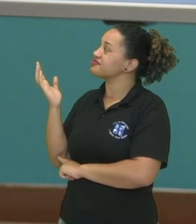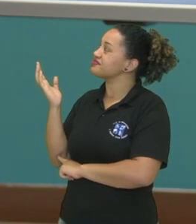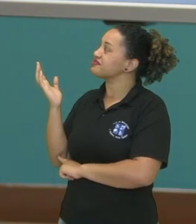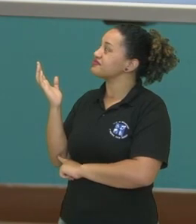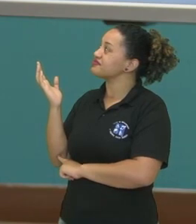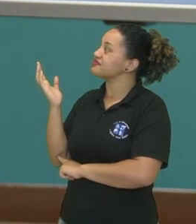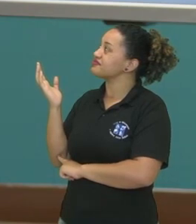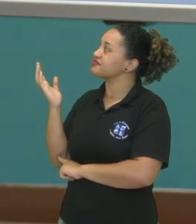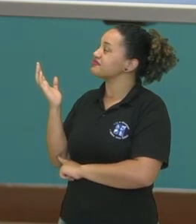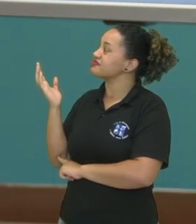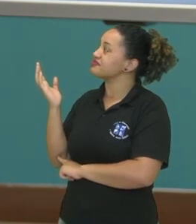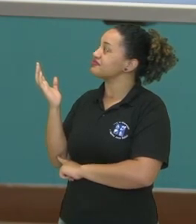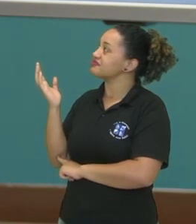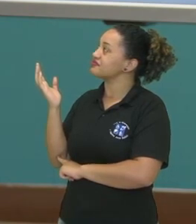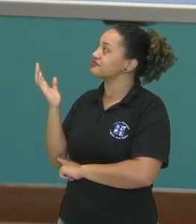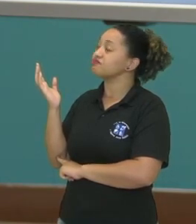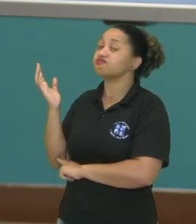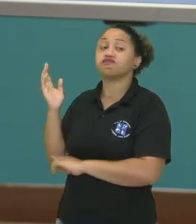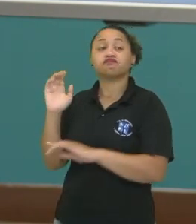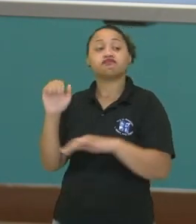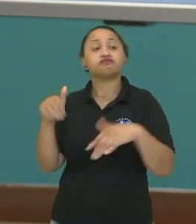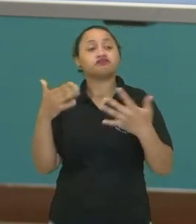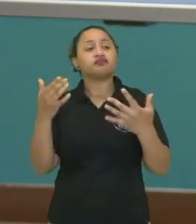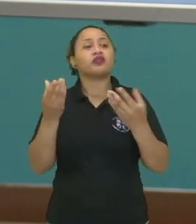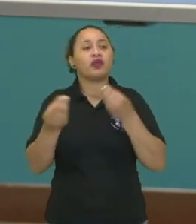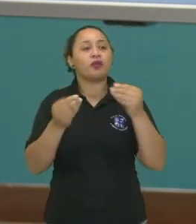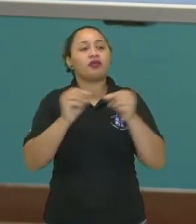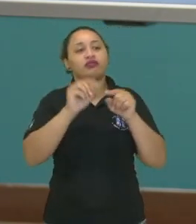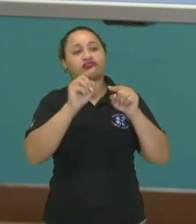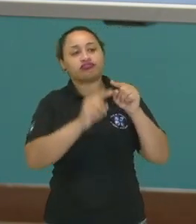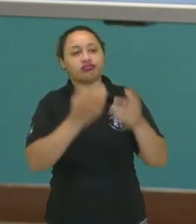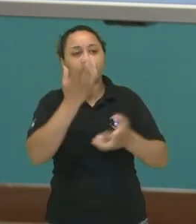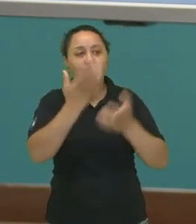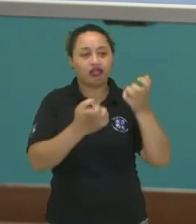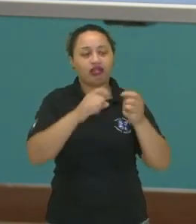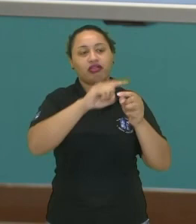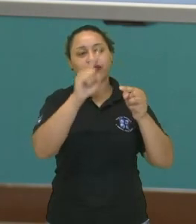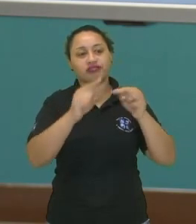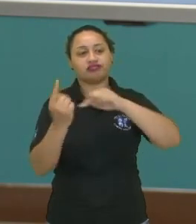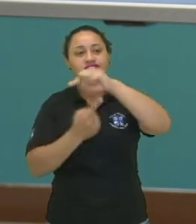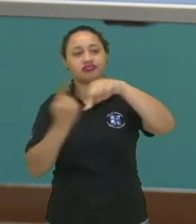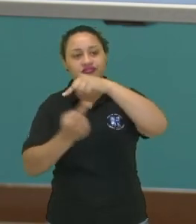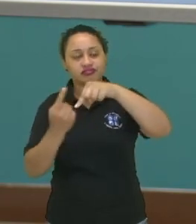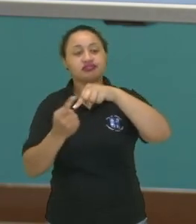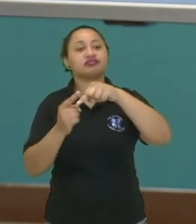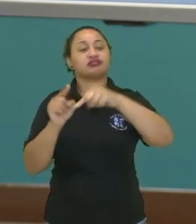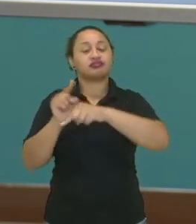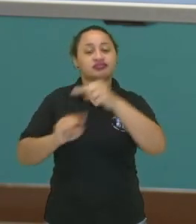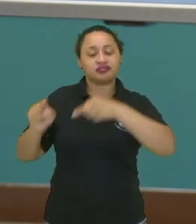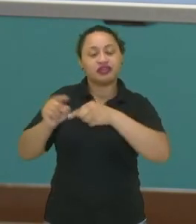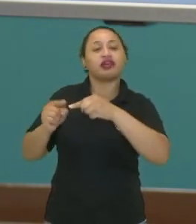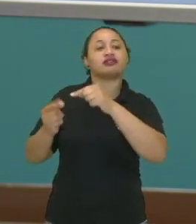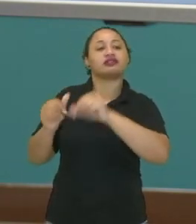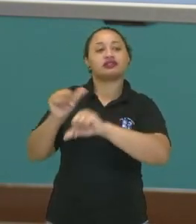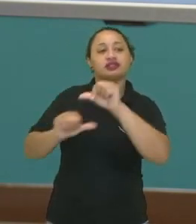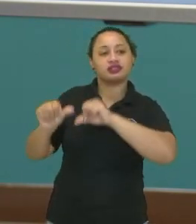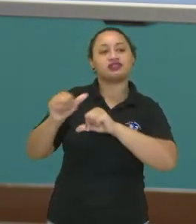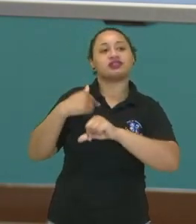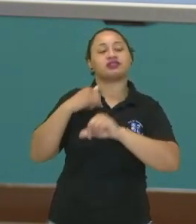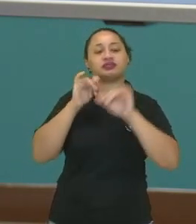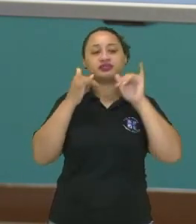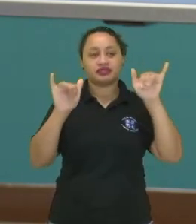e o condensador, então, né? Pra fazer, então, ali, o vapor da água. A gente não pode esquecer, então, das